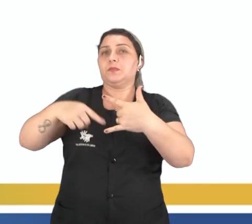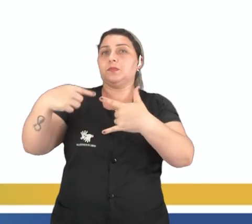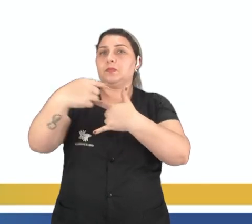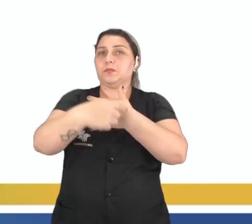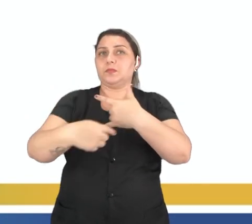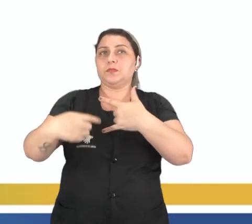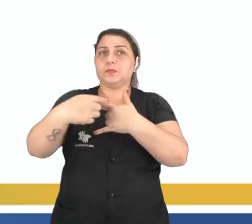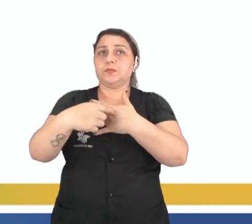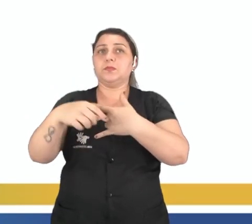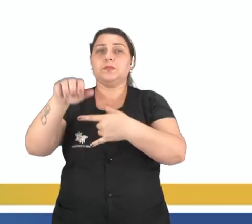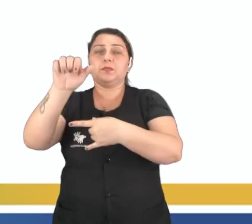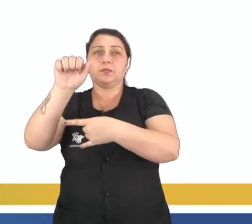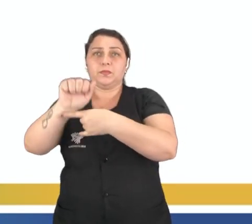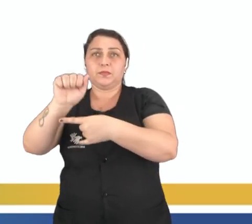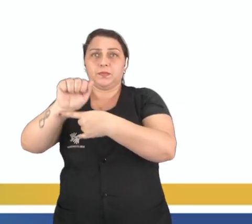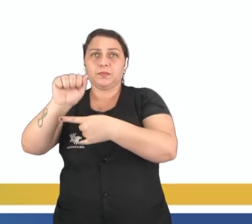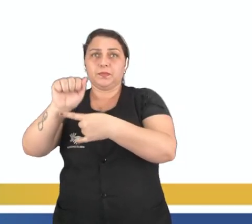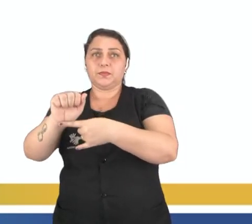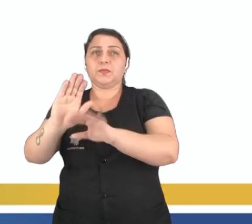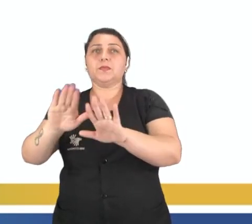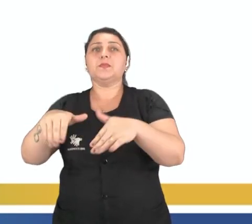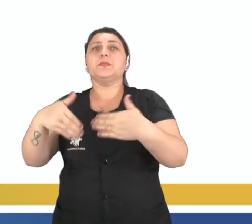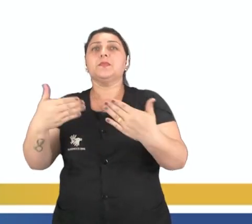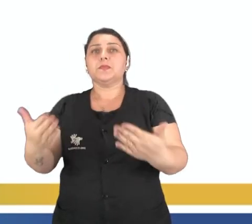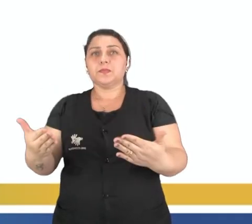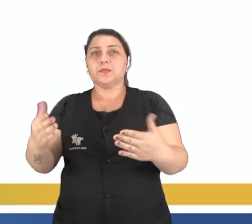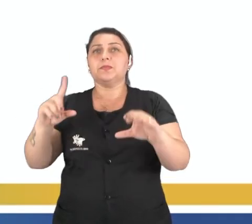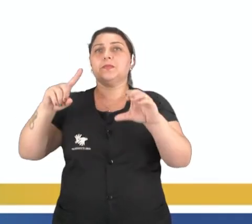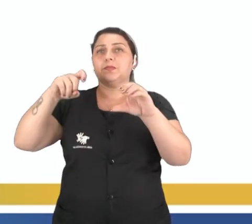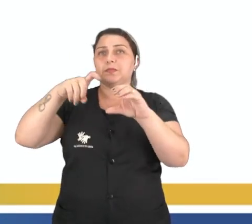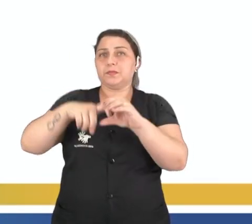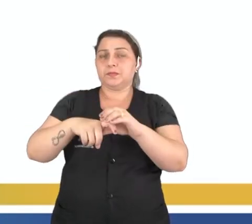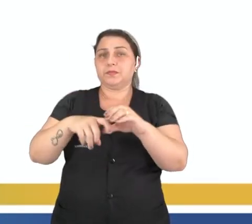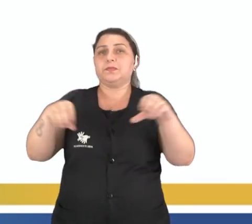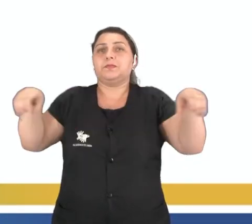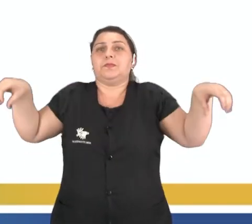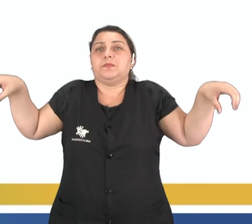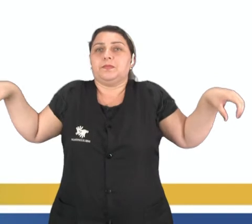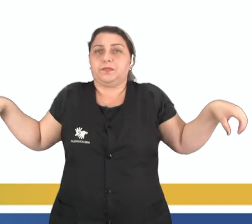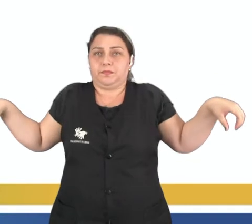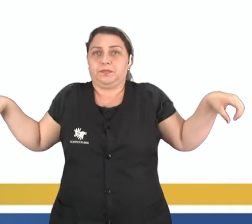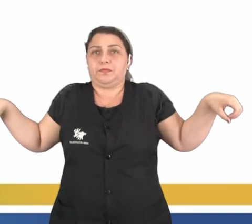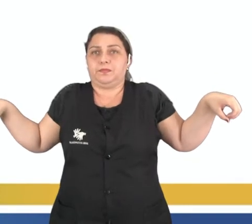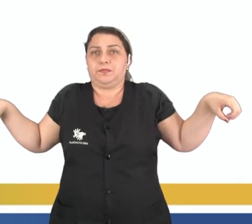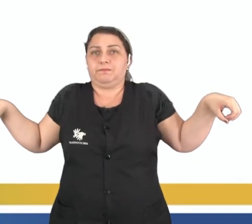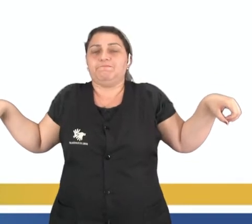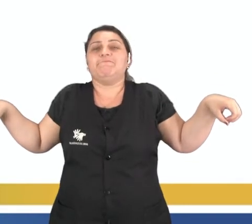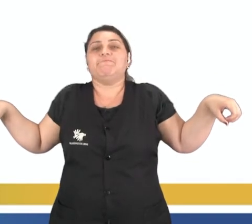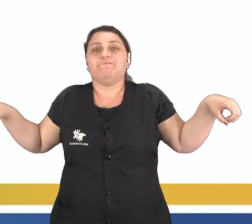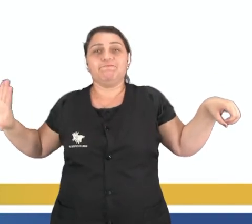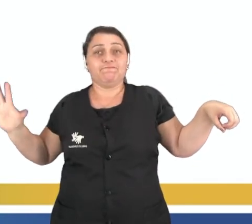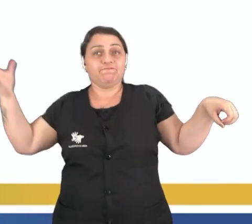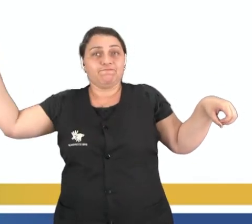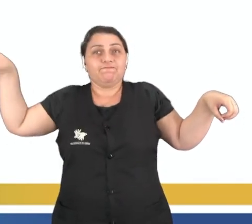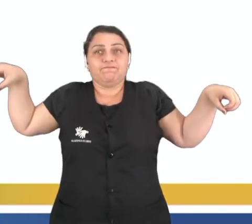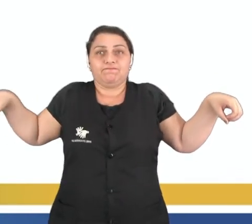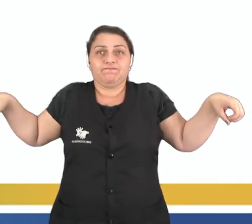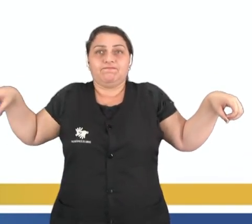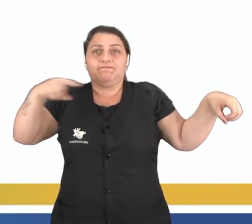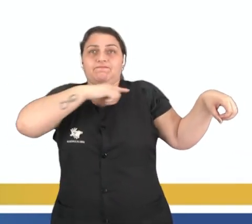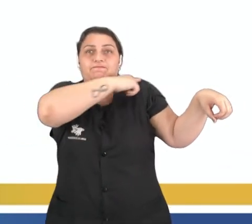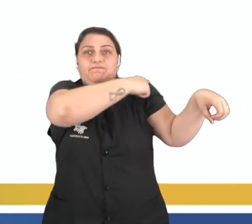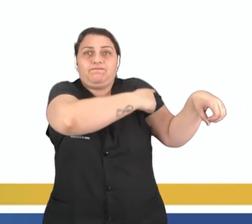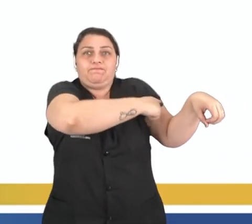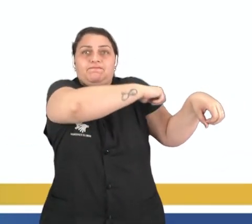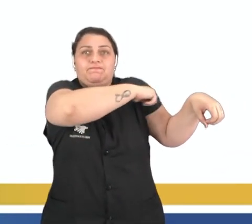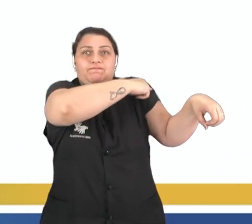letra A. Então qual dos locais indicados ocorre a fecundação? Então a fecundação, ela geralmente ocorre nas